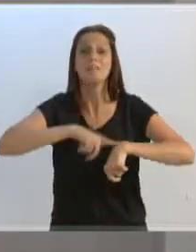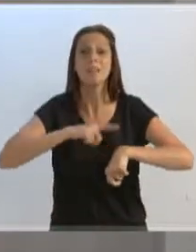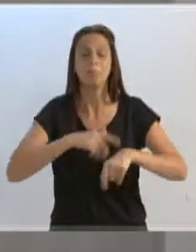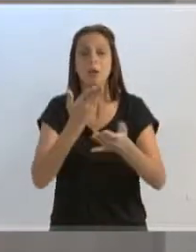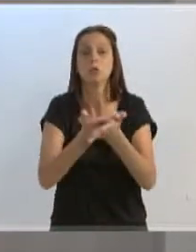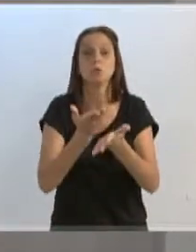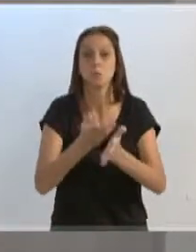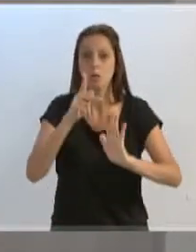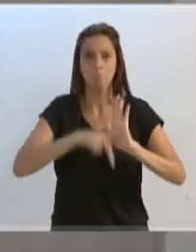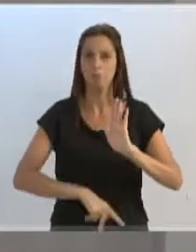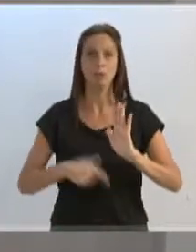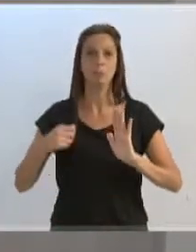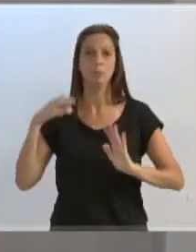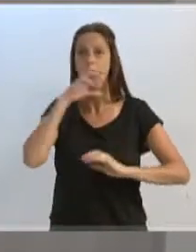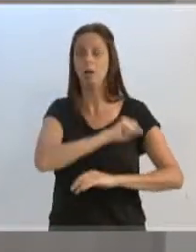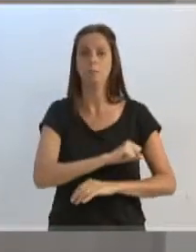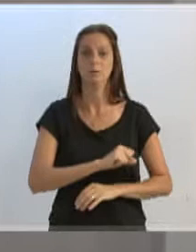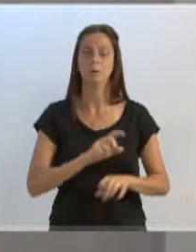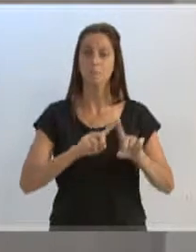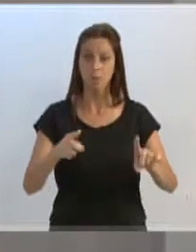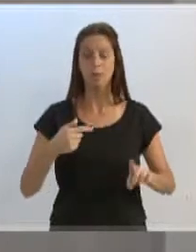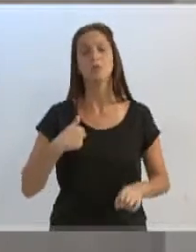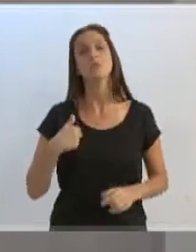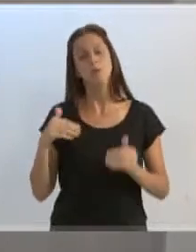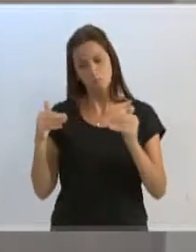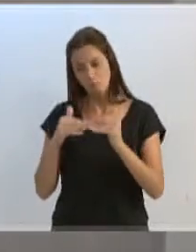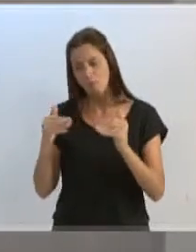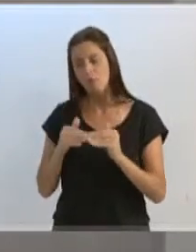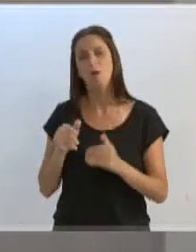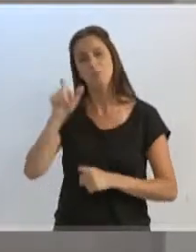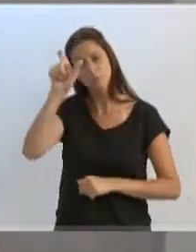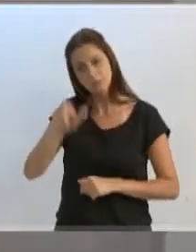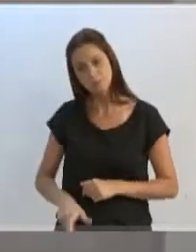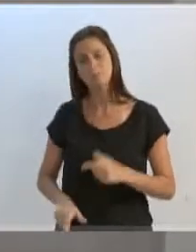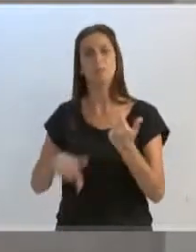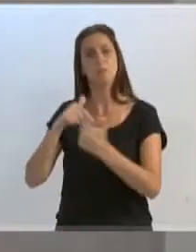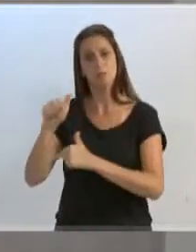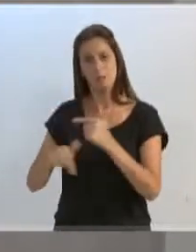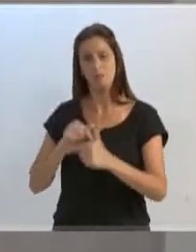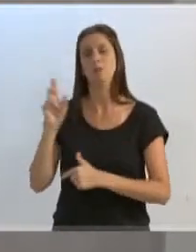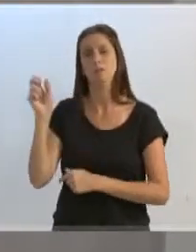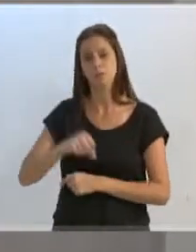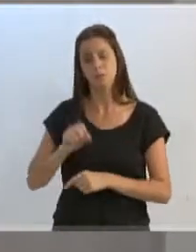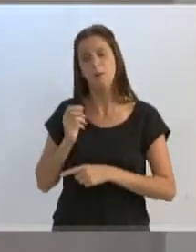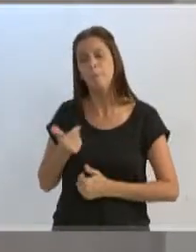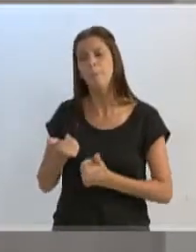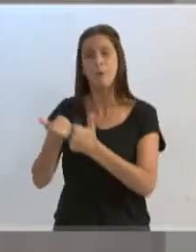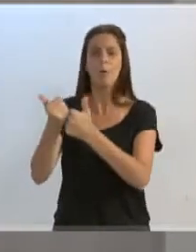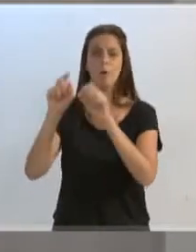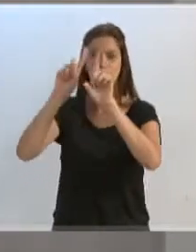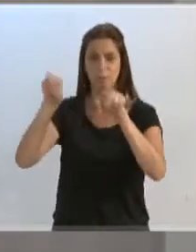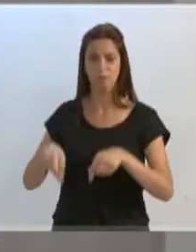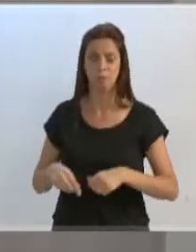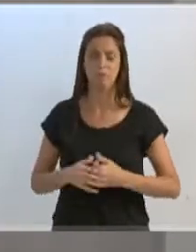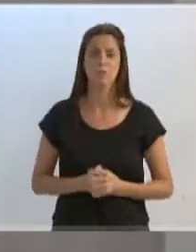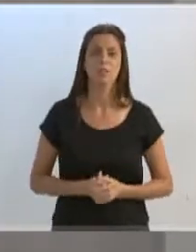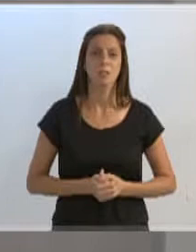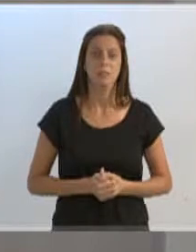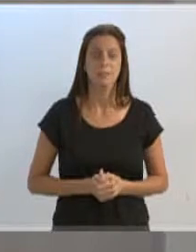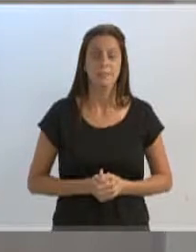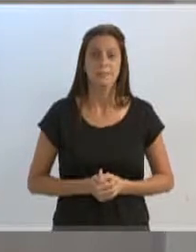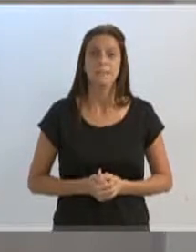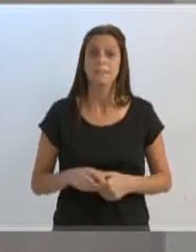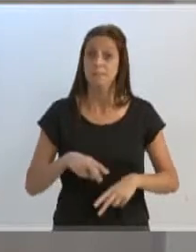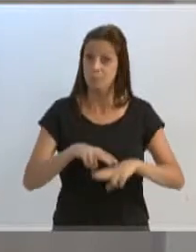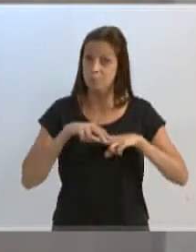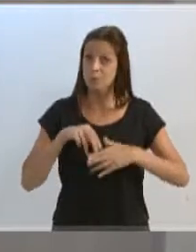mas quero dizer que eu sou a favor do trabalhador, sou a favor de que aqueles que possam ser, e aqui líder do